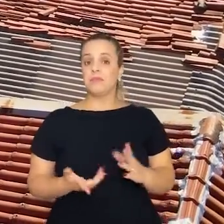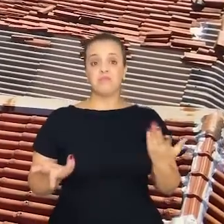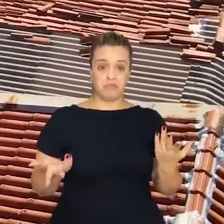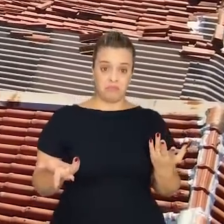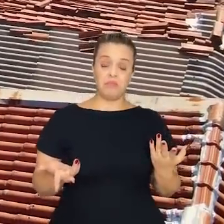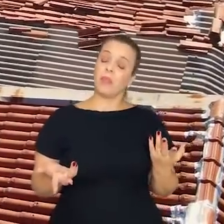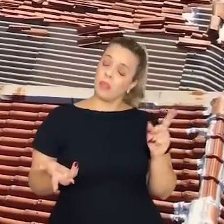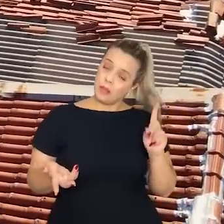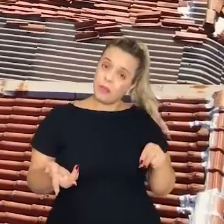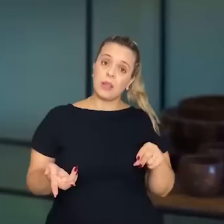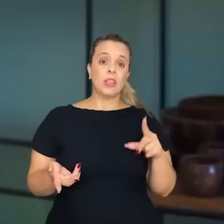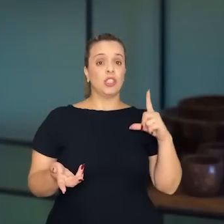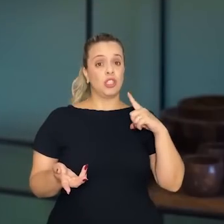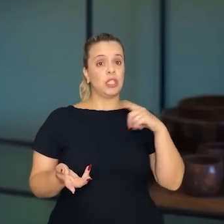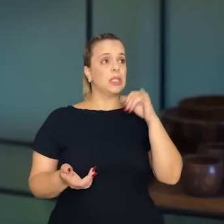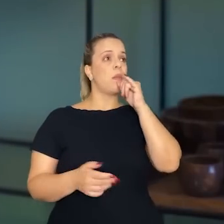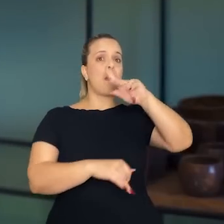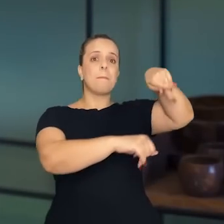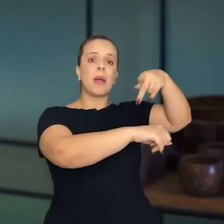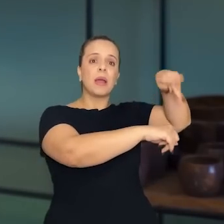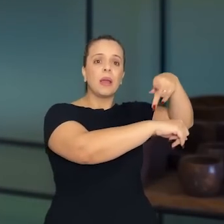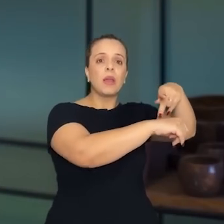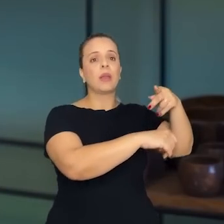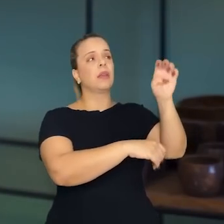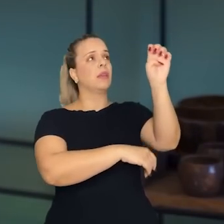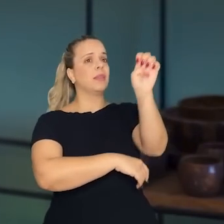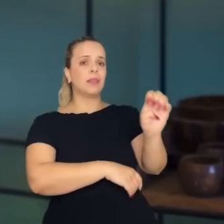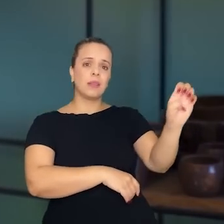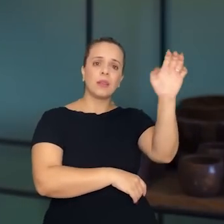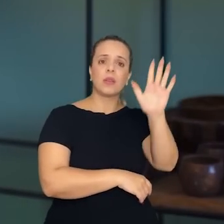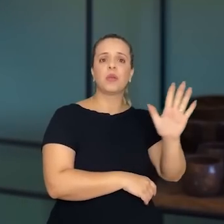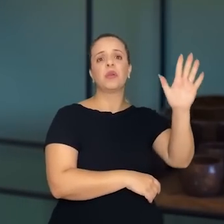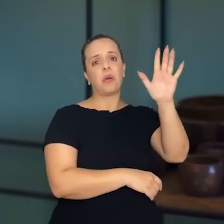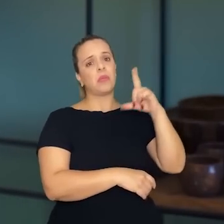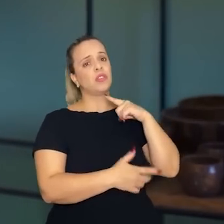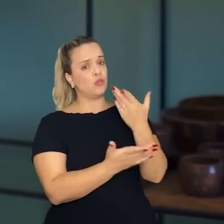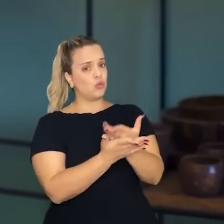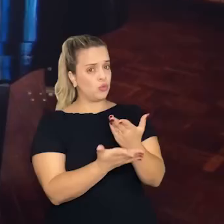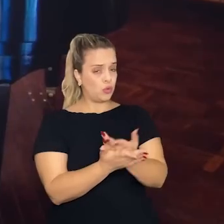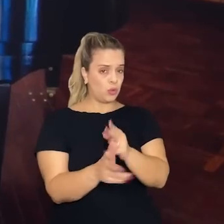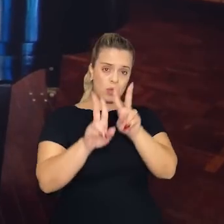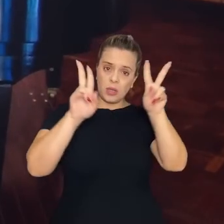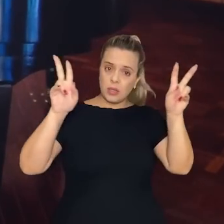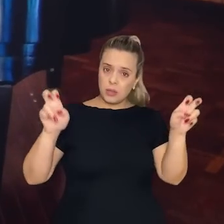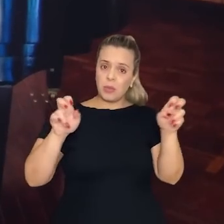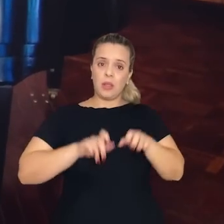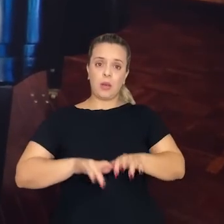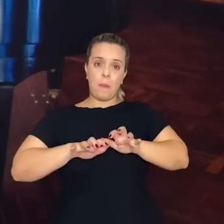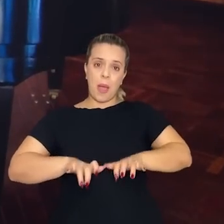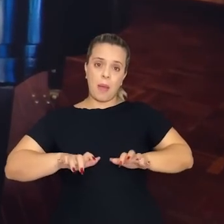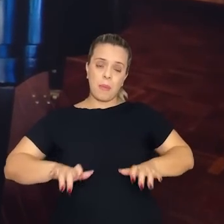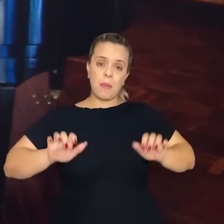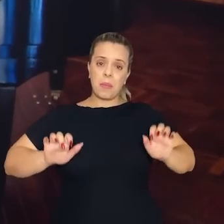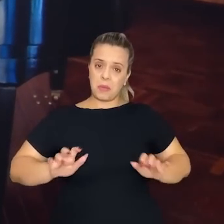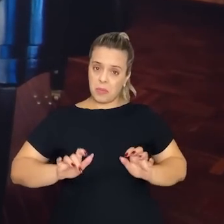Inclusive, vinha do exterior, vinha da Europa. Eu lembro que tinha um estudo feito sobre os pianos em Cuiabá. Tem